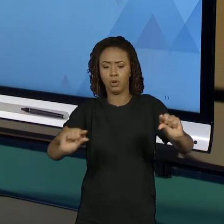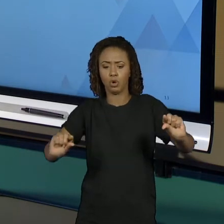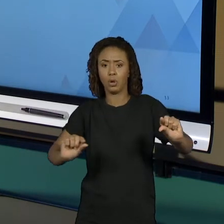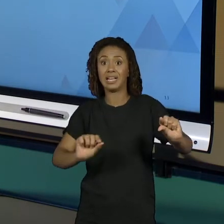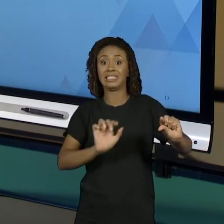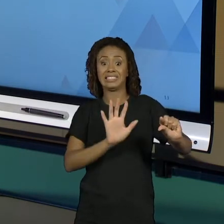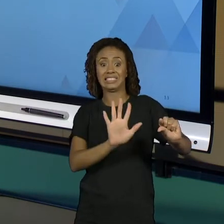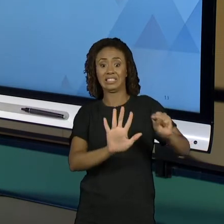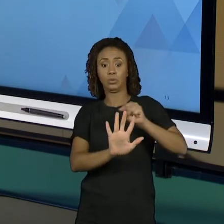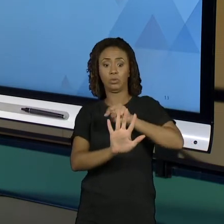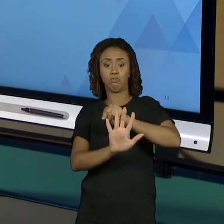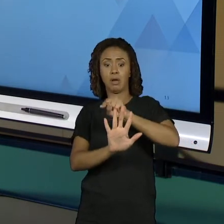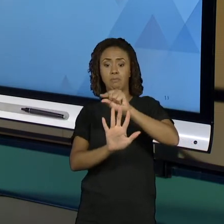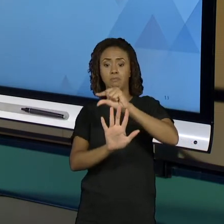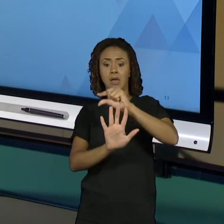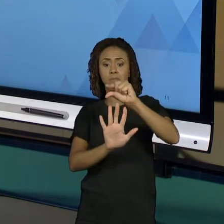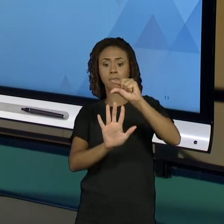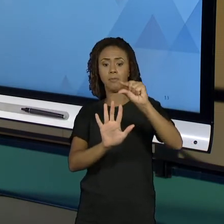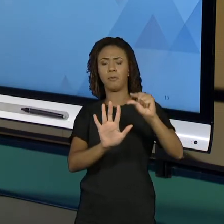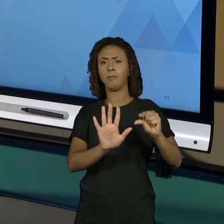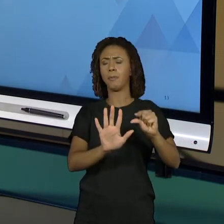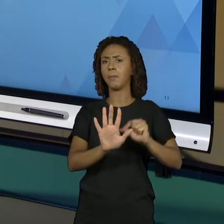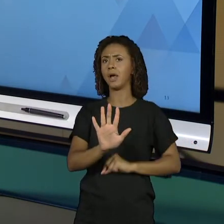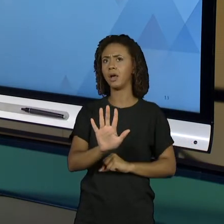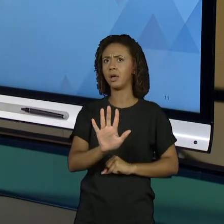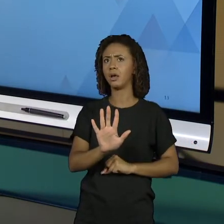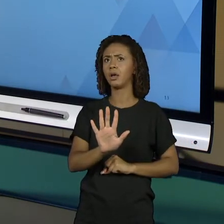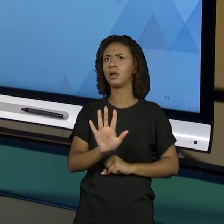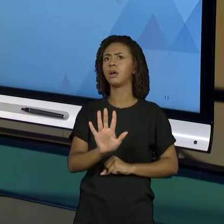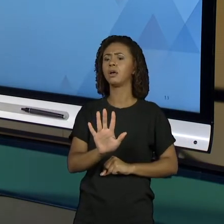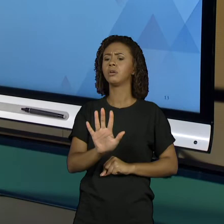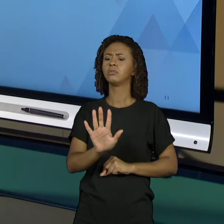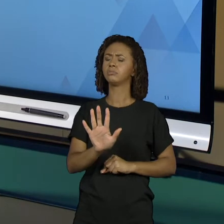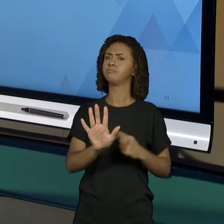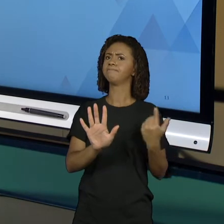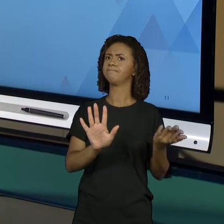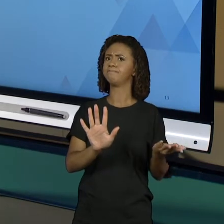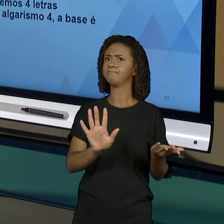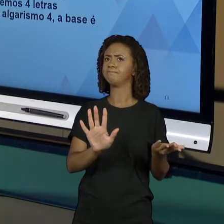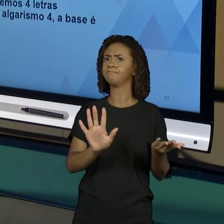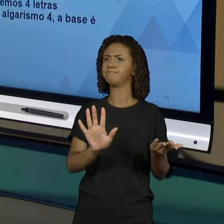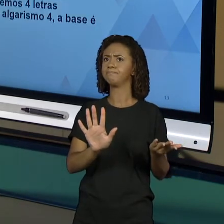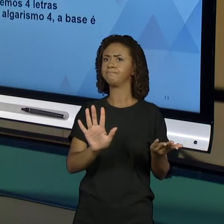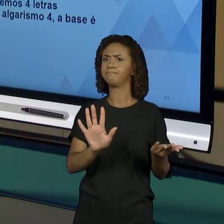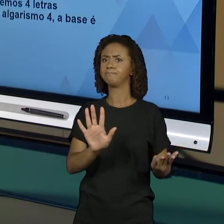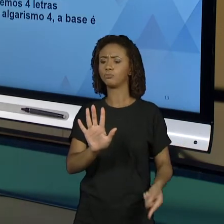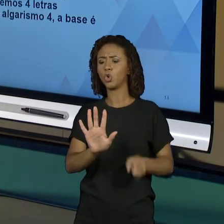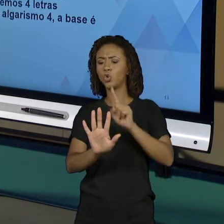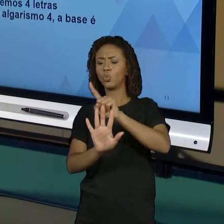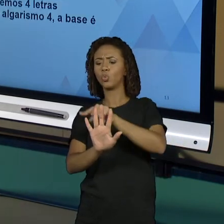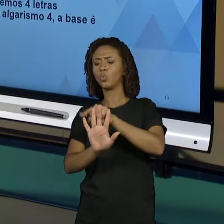números de 4 algarismos e dá 5 qual o valor que tem que ser para o D? O D só pode ser 1.